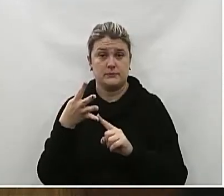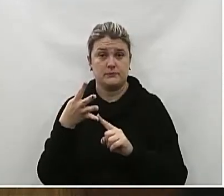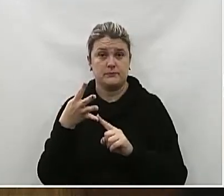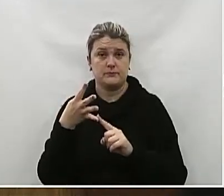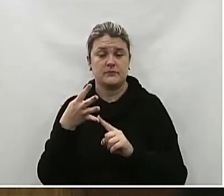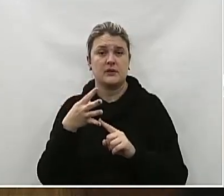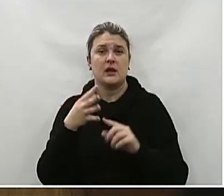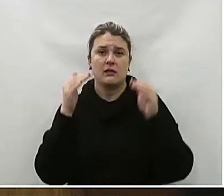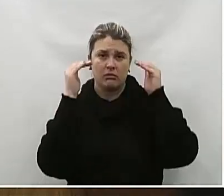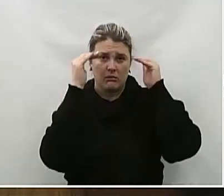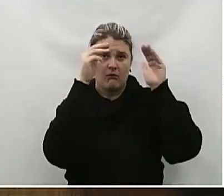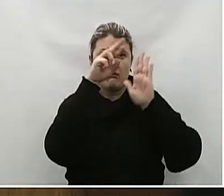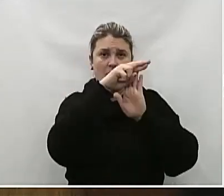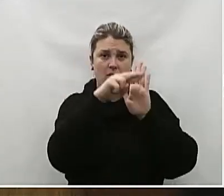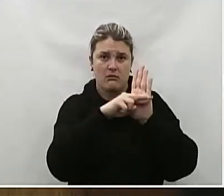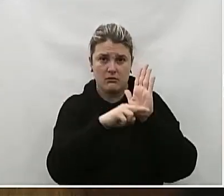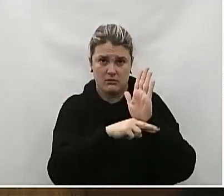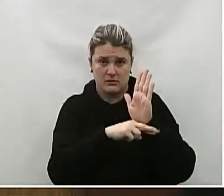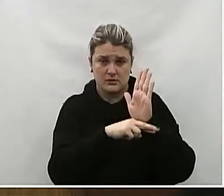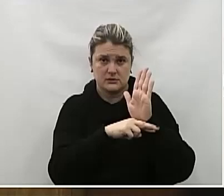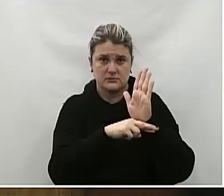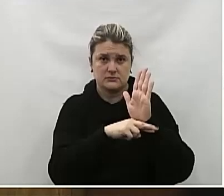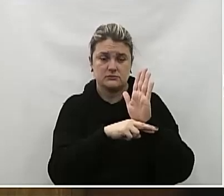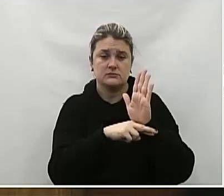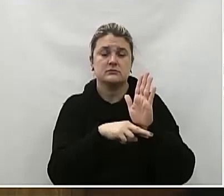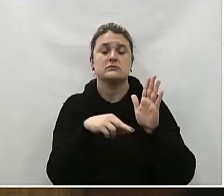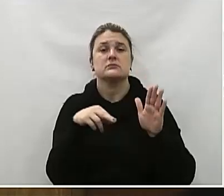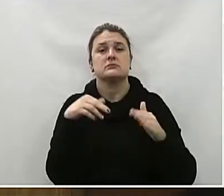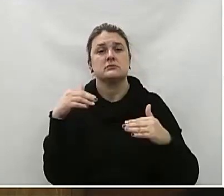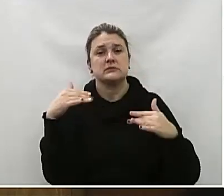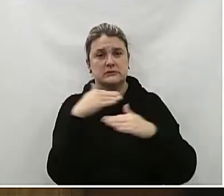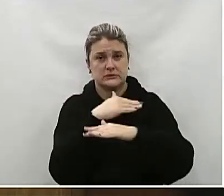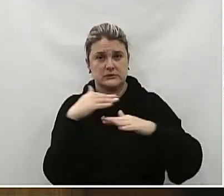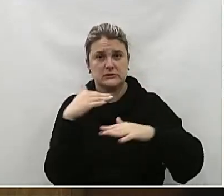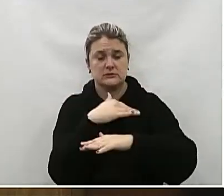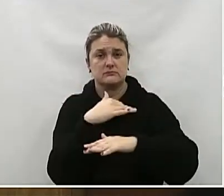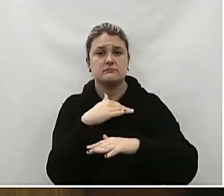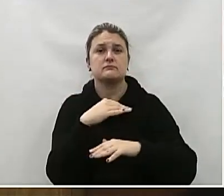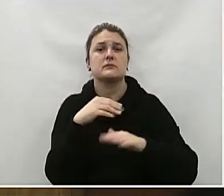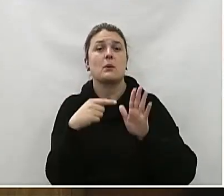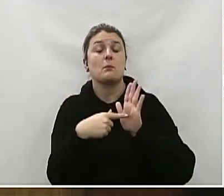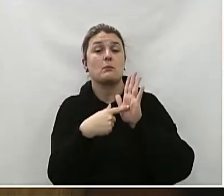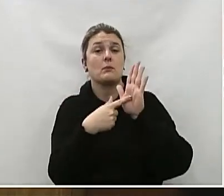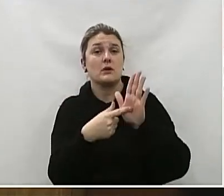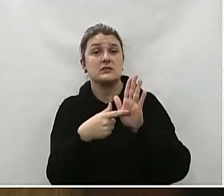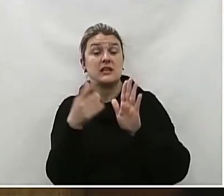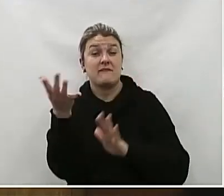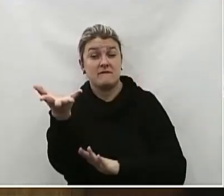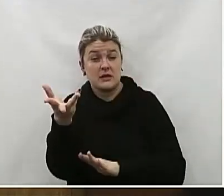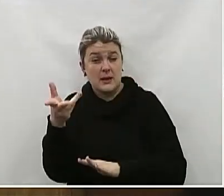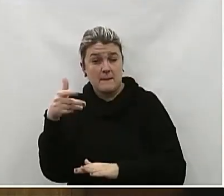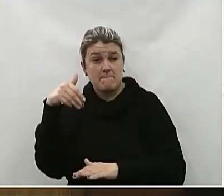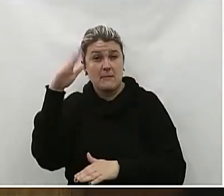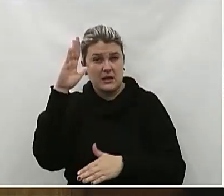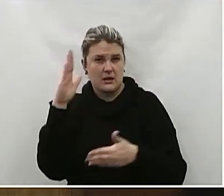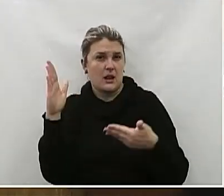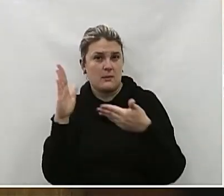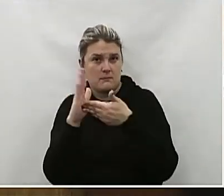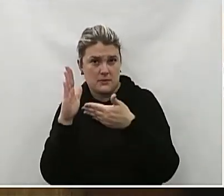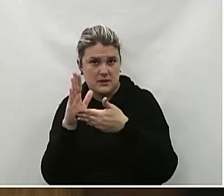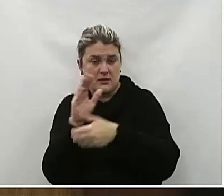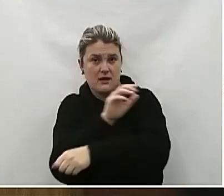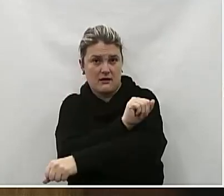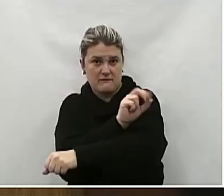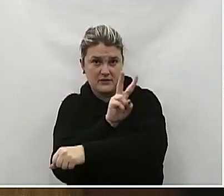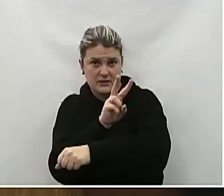normativa Uma análise atualizada das normas e diretrizes de trânsito Pode indicar que a velocidade máxima permitida na